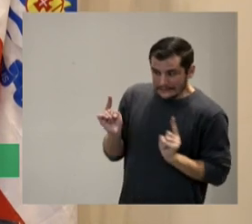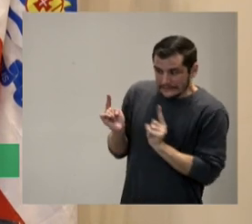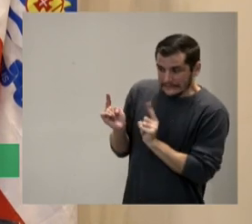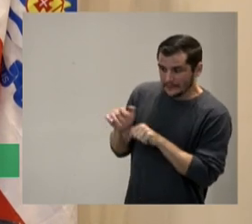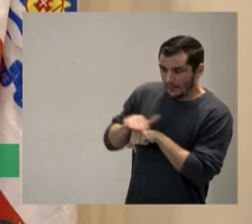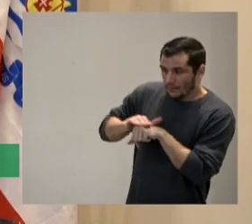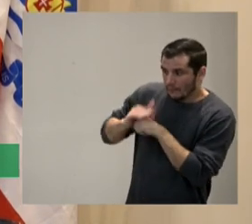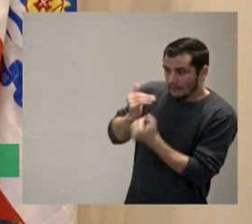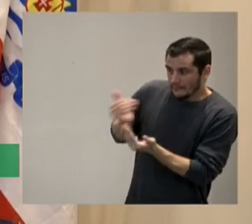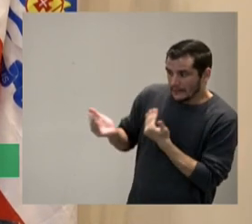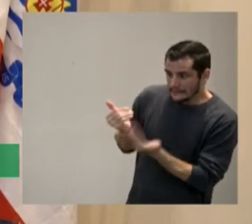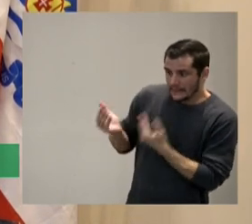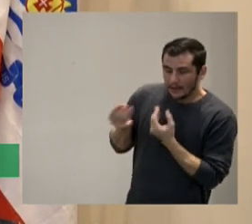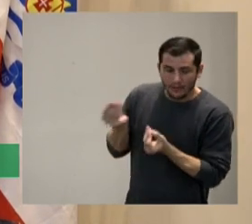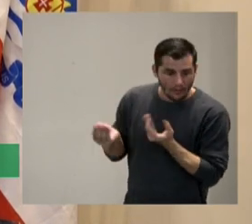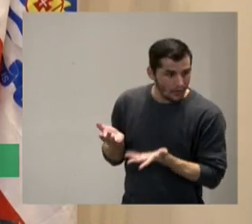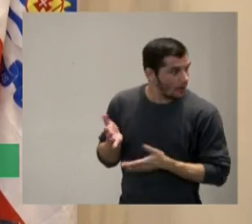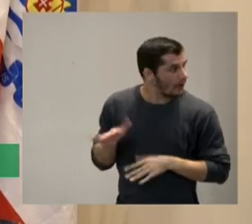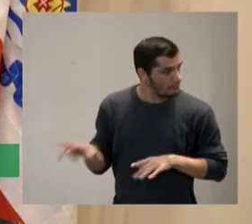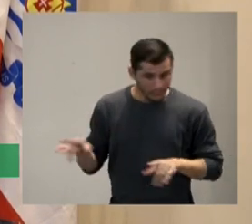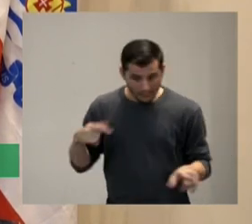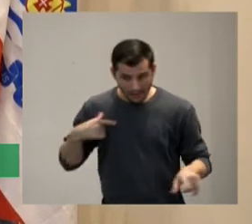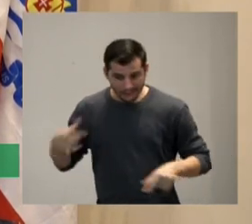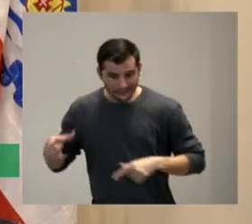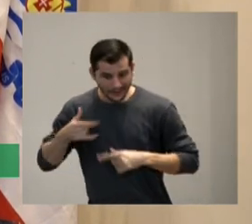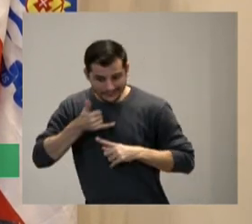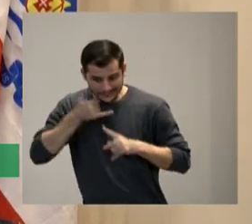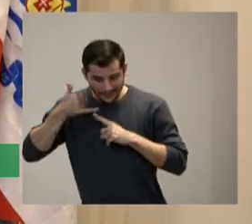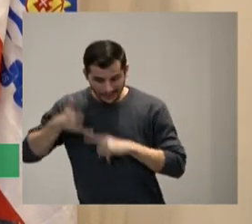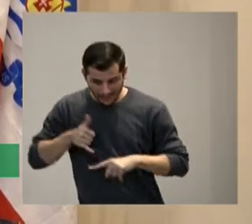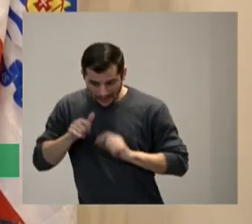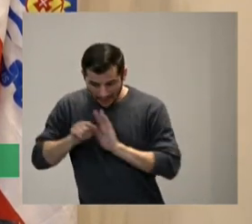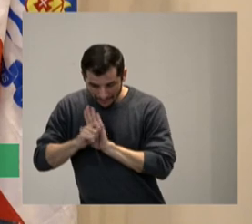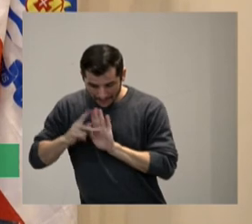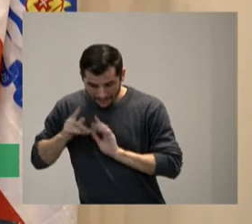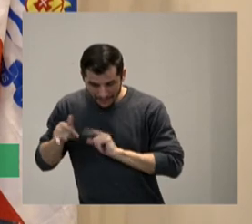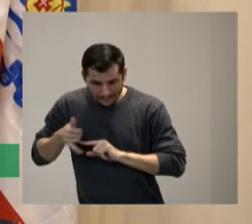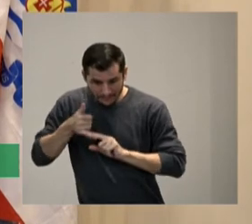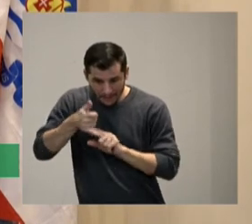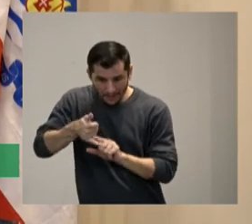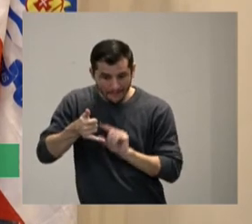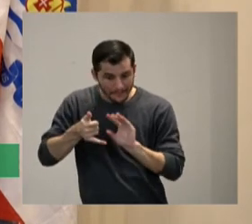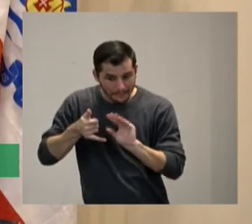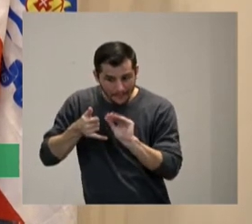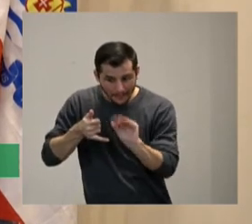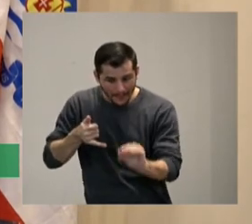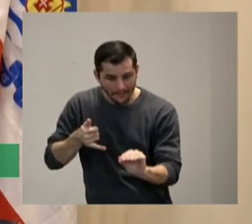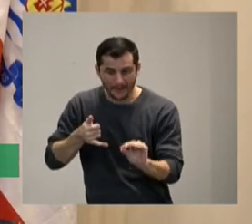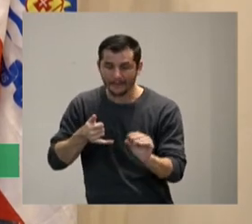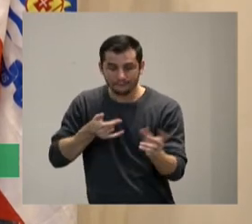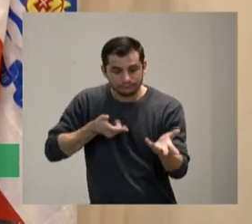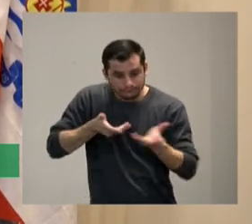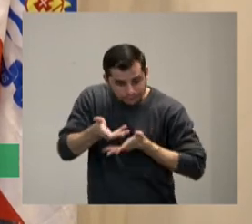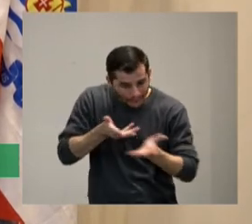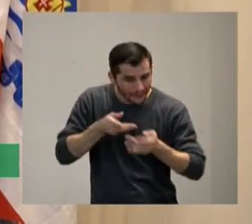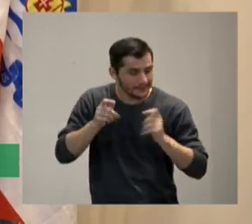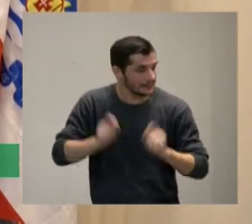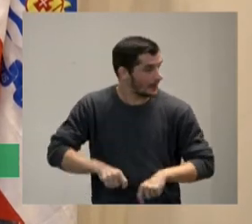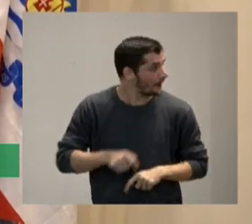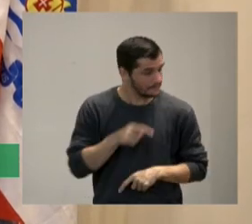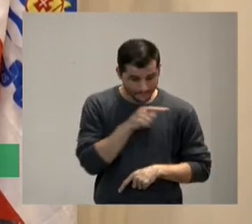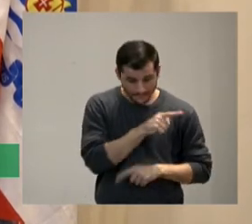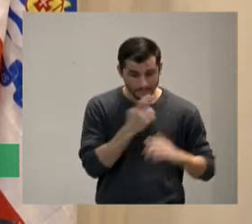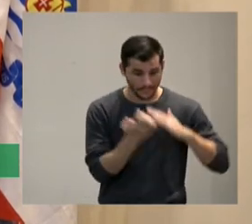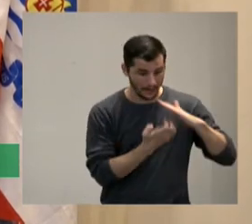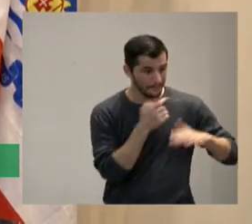e aí ele respondeu não, eu tenho um celular com aplicativo pode chegar e hoje a empresa também que eu trabalho ela tem uma